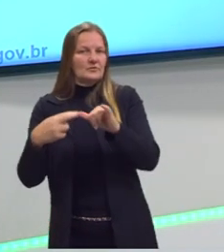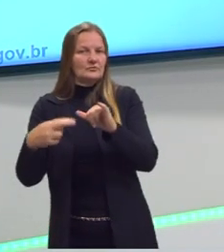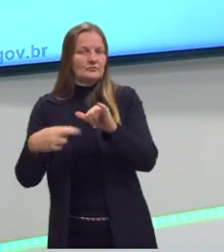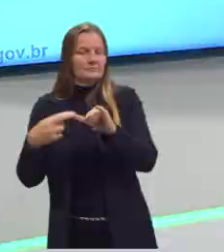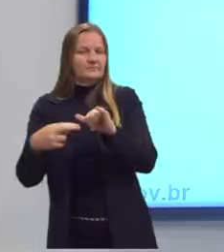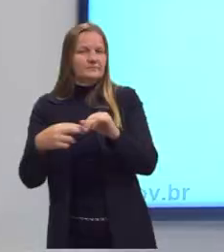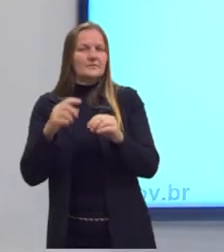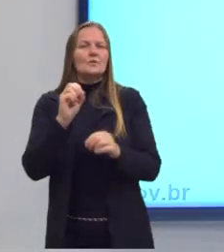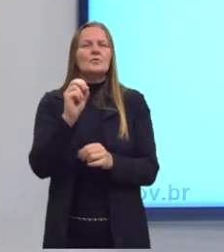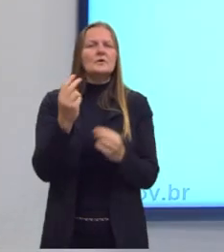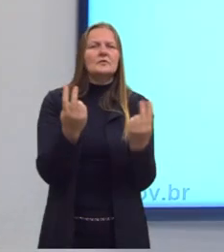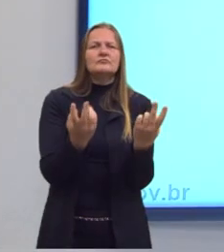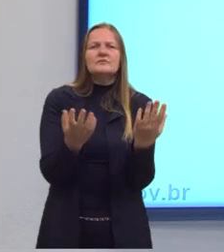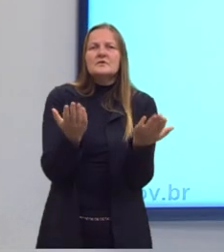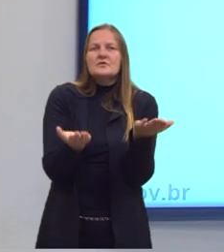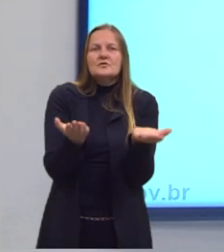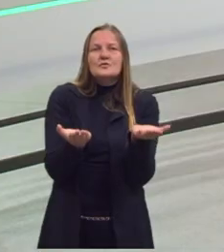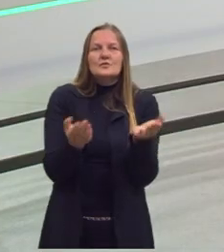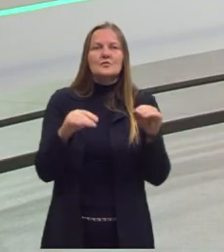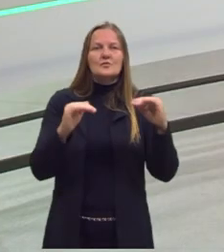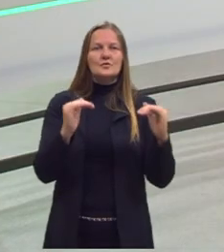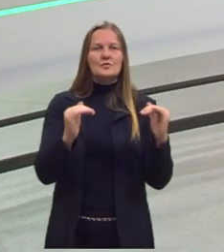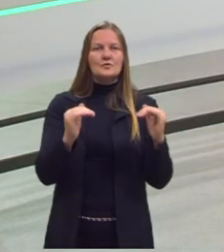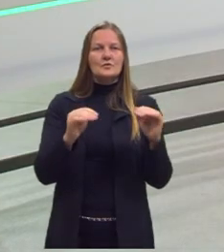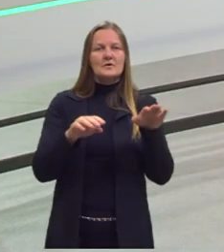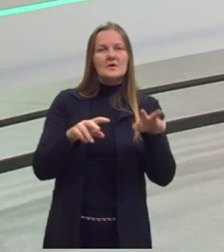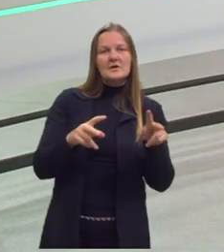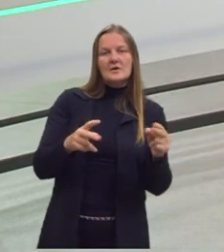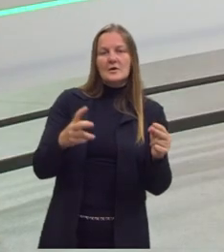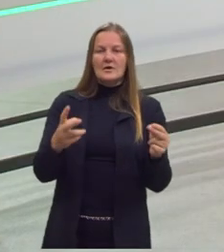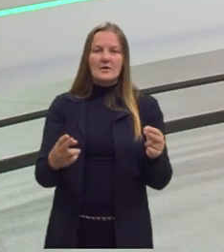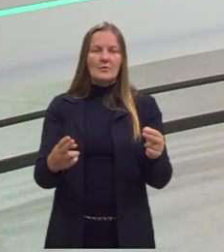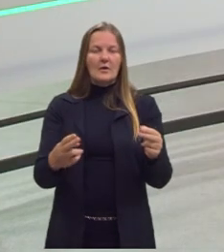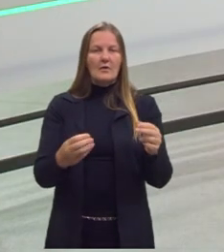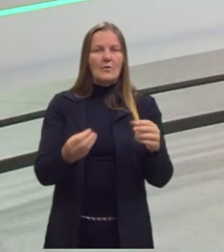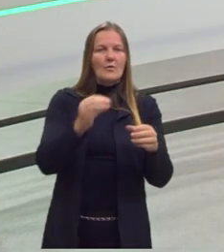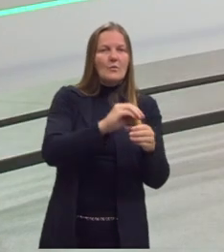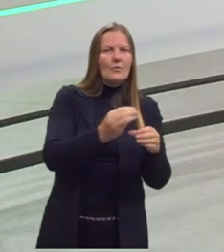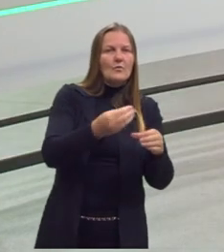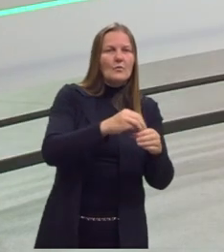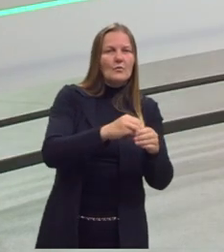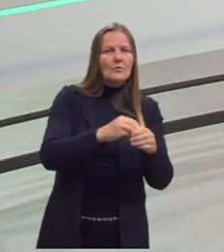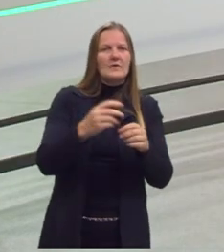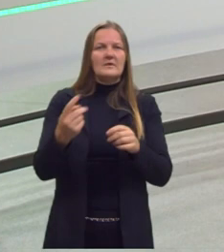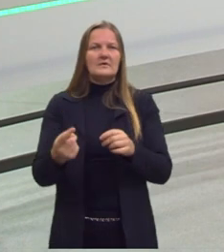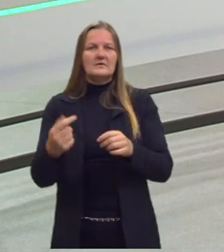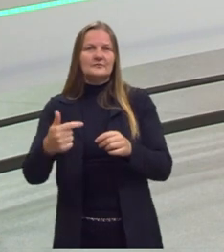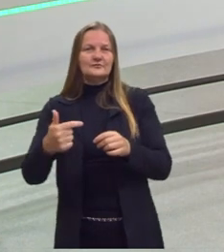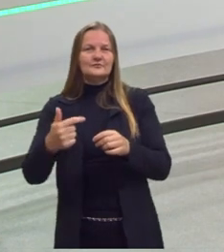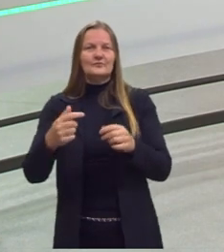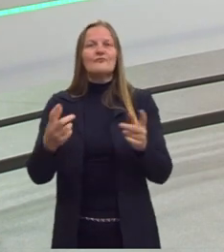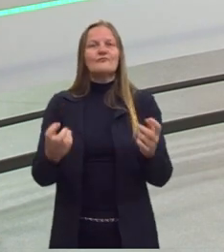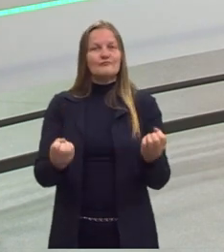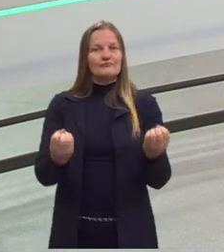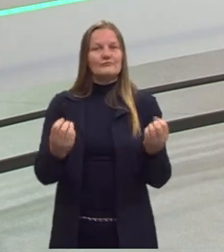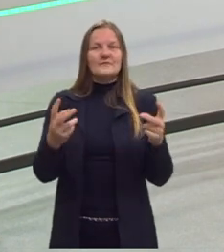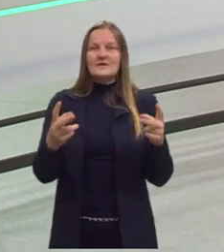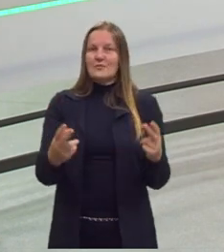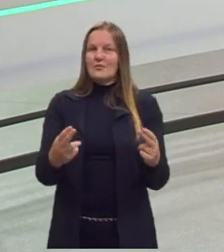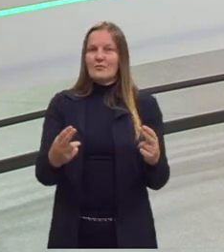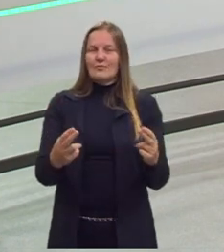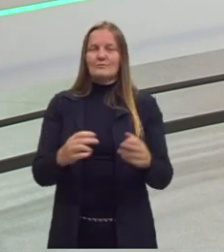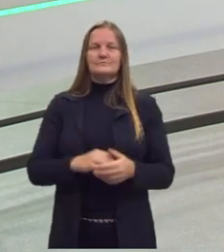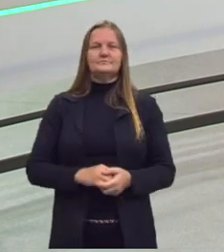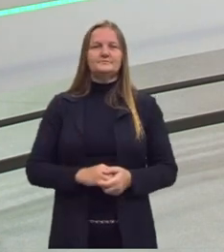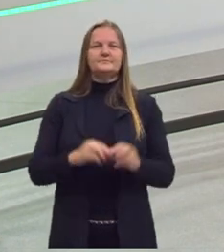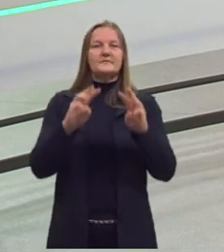Ou seja, colocar no quadro aqui para a gente lembrar disso até o final da aula. A massa dos meus